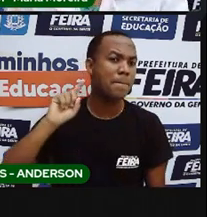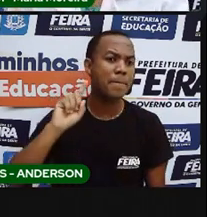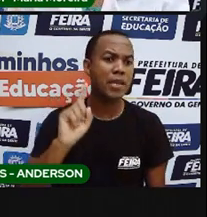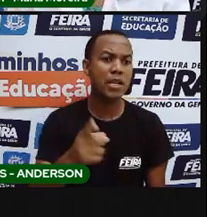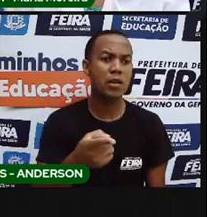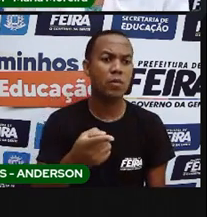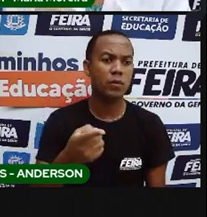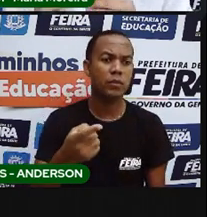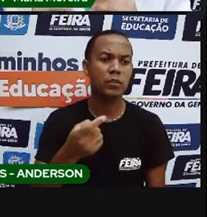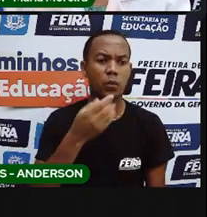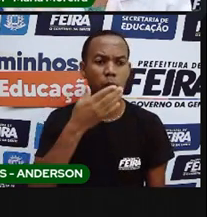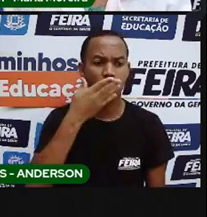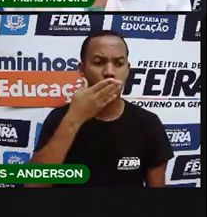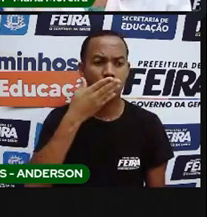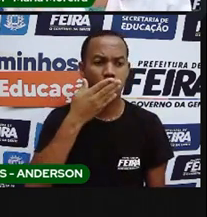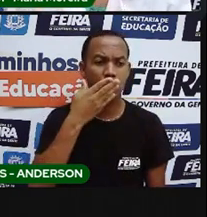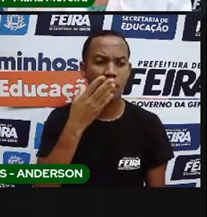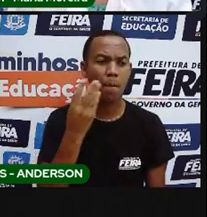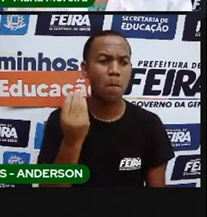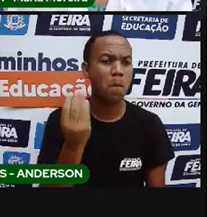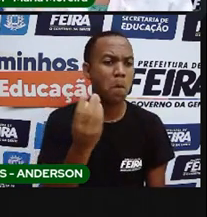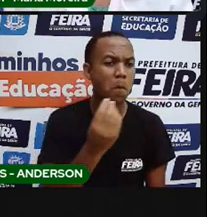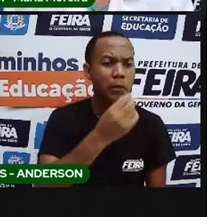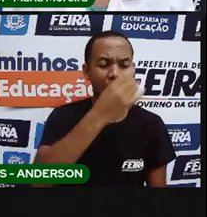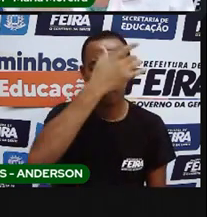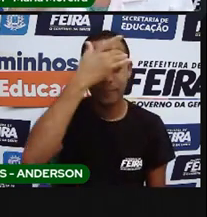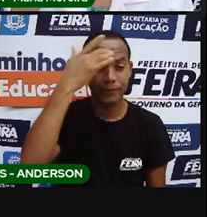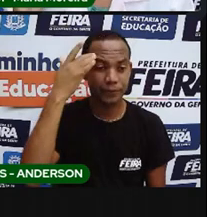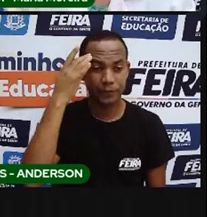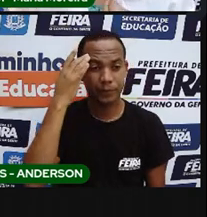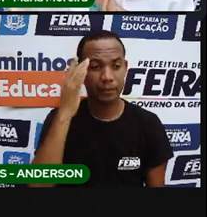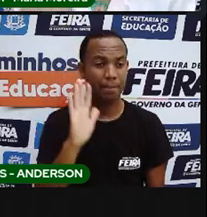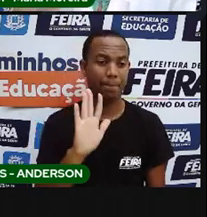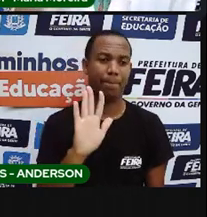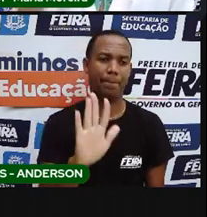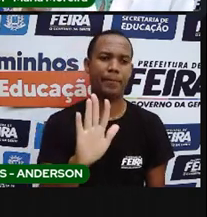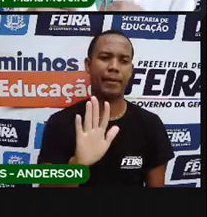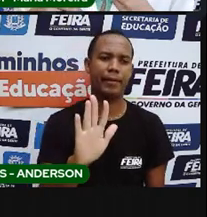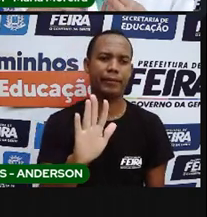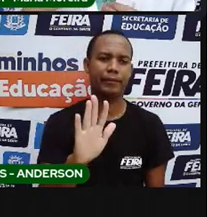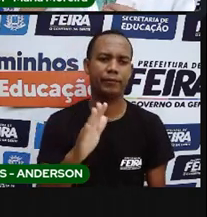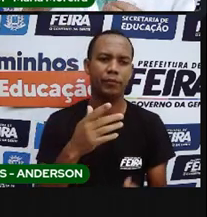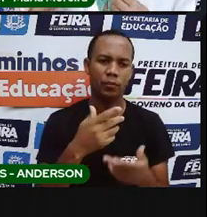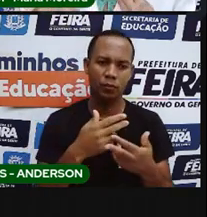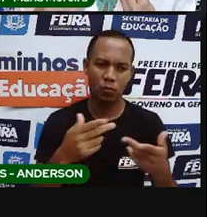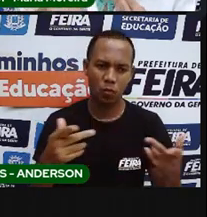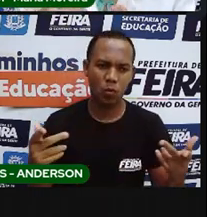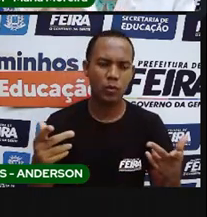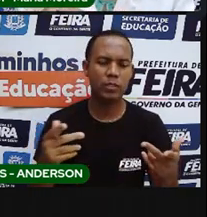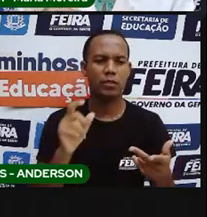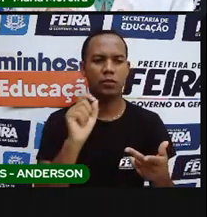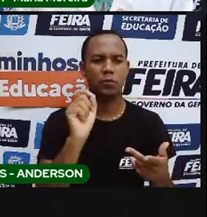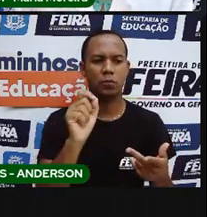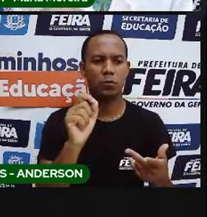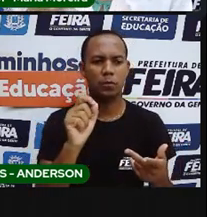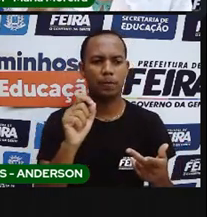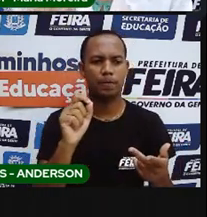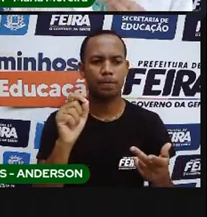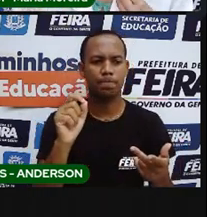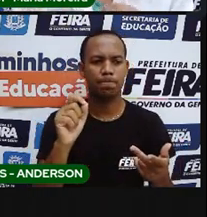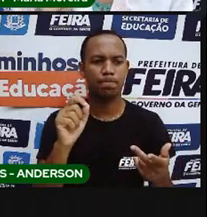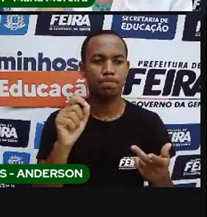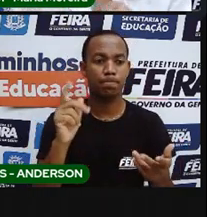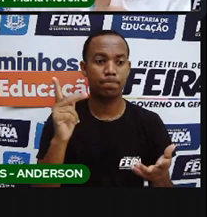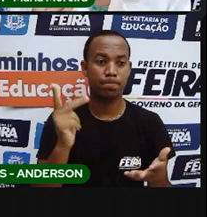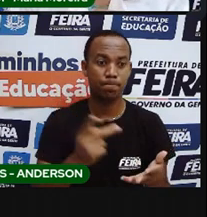milhões. É muita gente. Só que, aconteceram coisas que a vai estudando aqui no decorrer, e que a própria